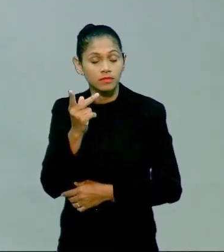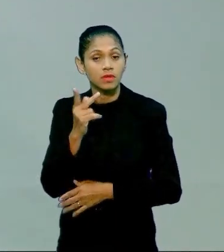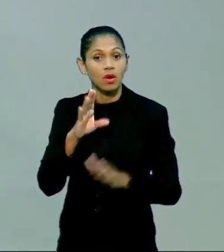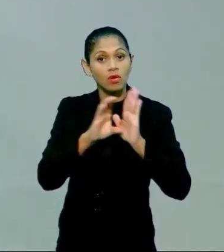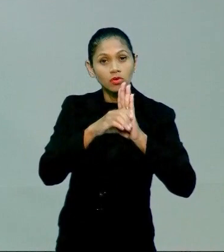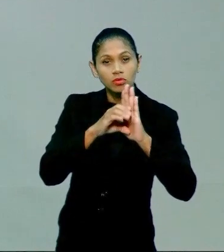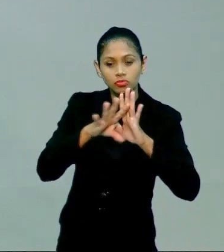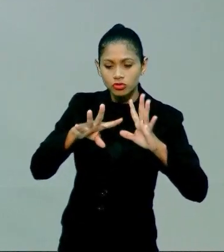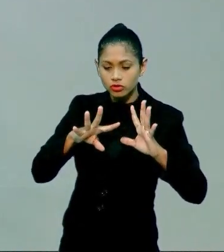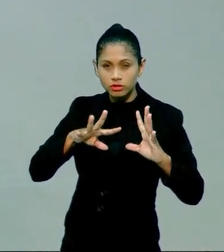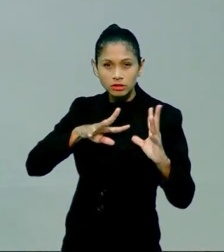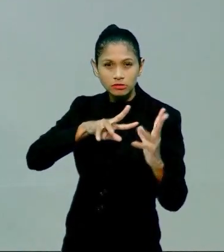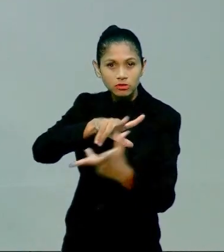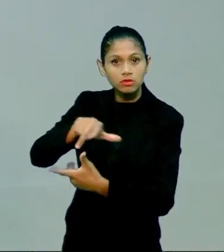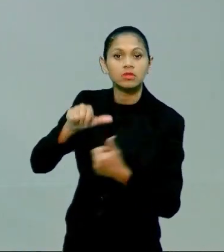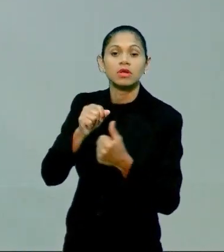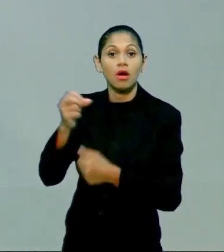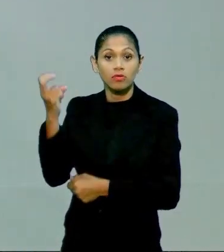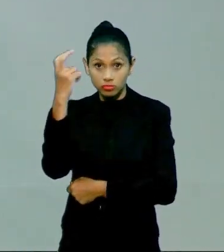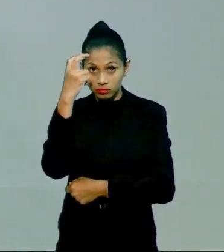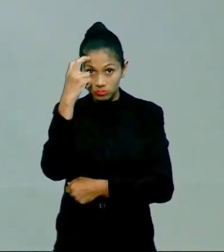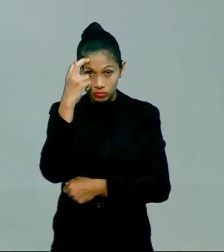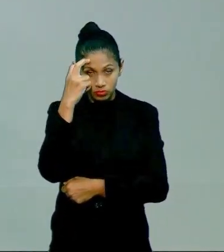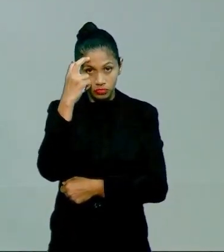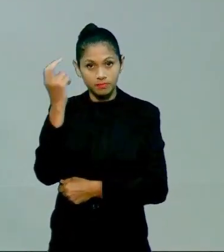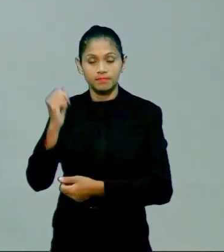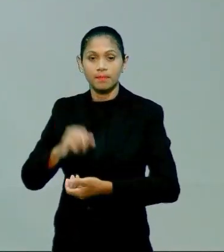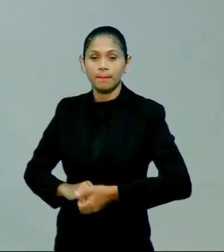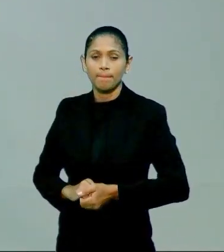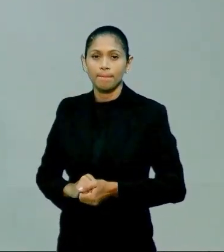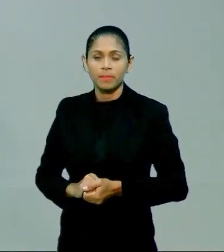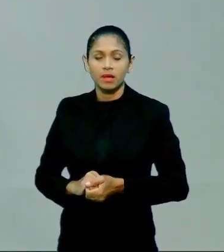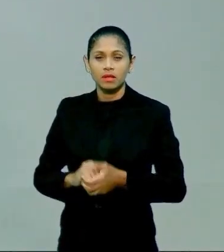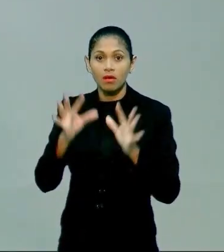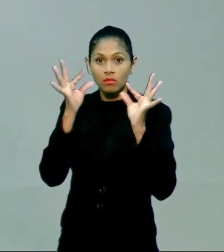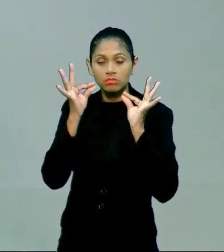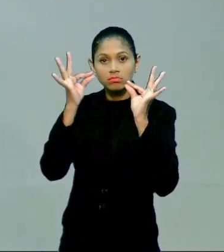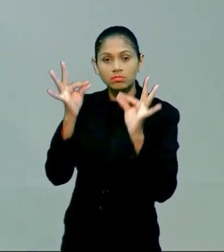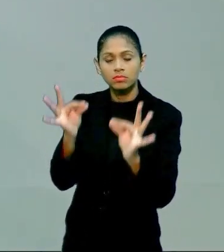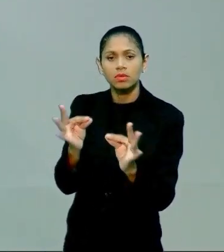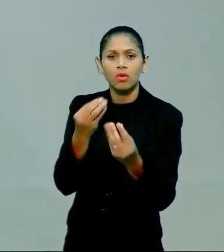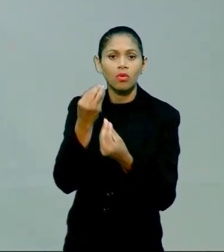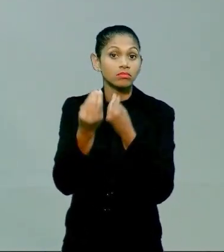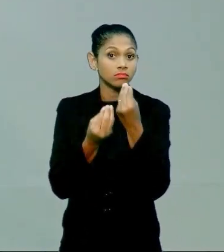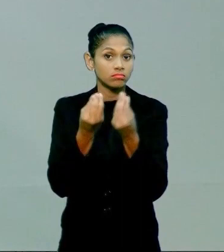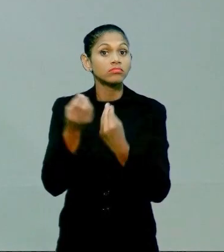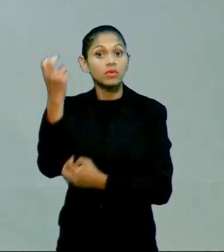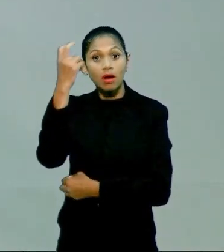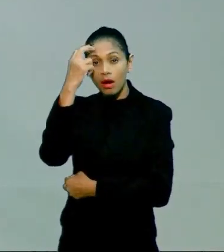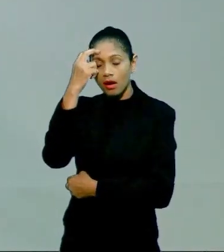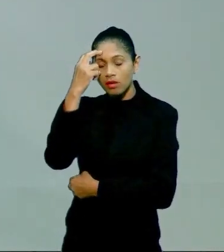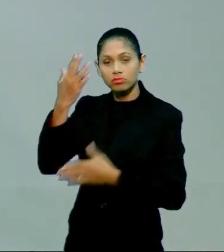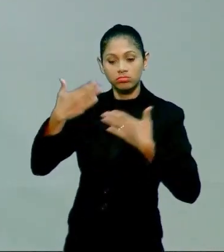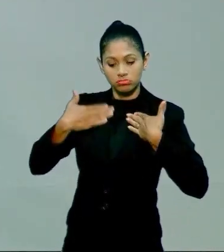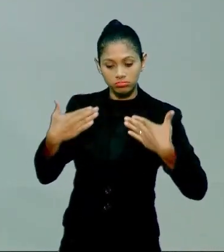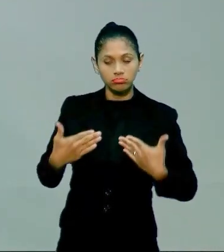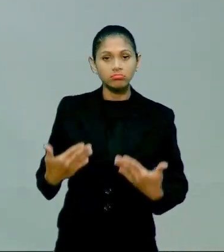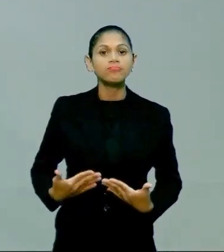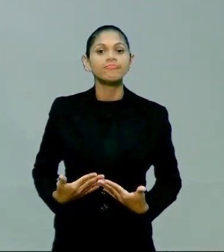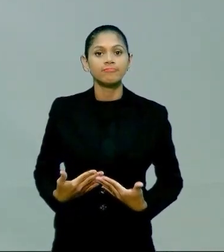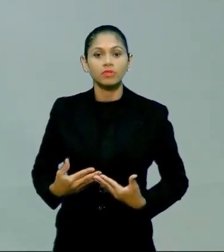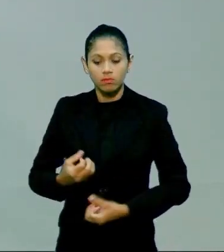cultura e a gente começa a absorver agora e observar como essa cultura corporal é